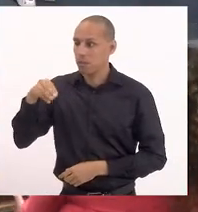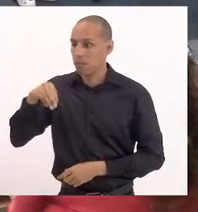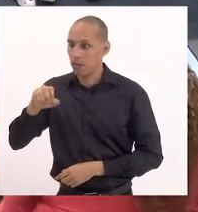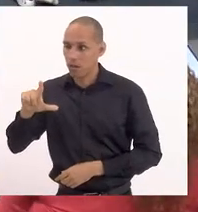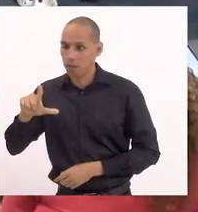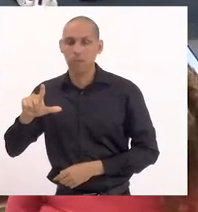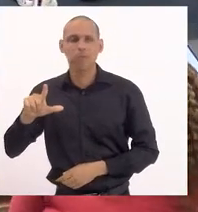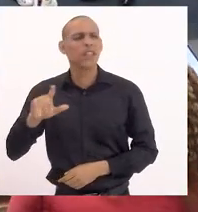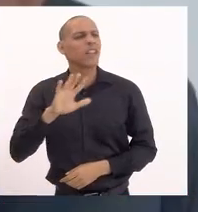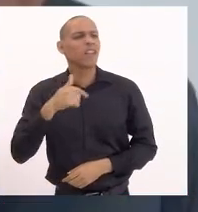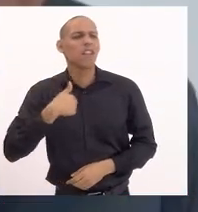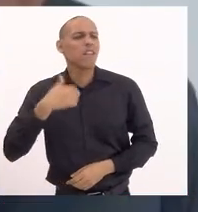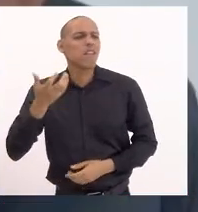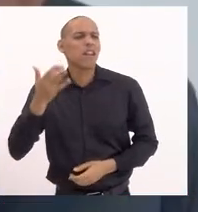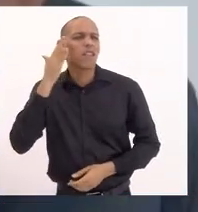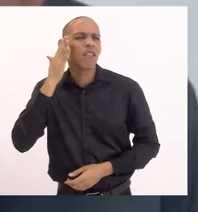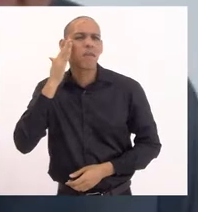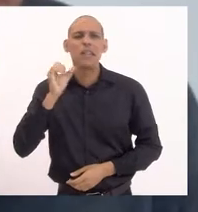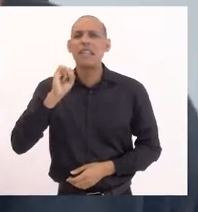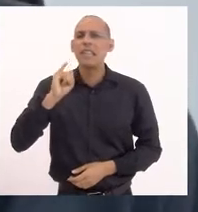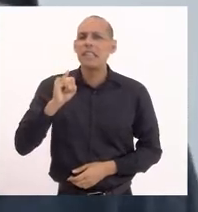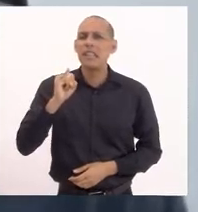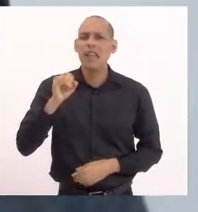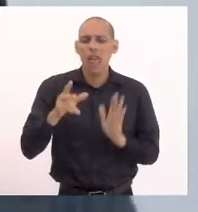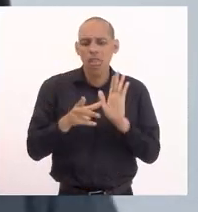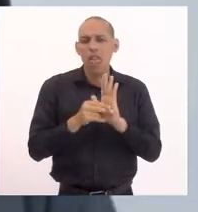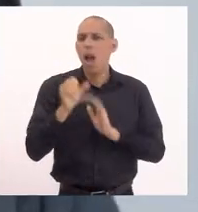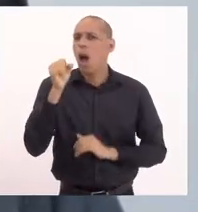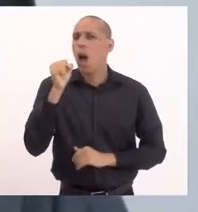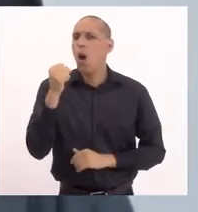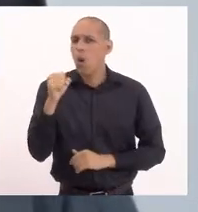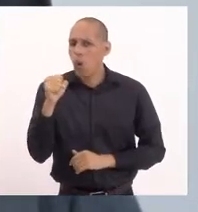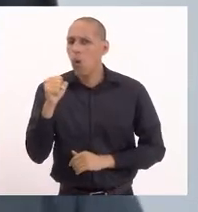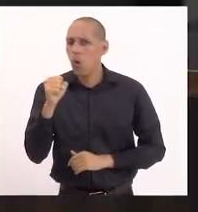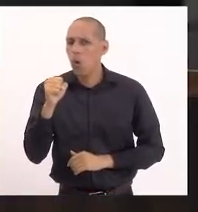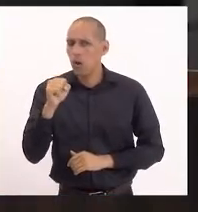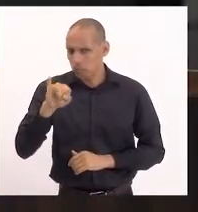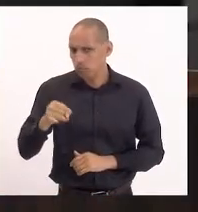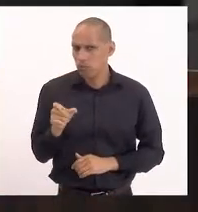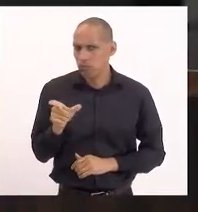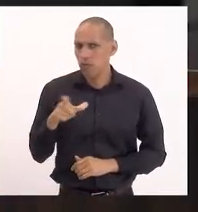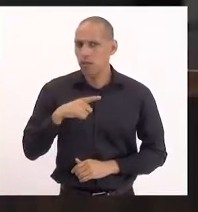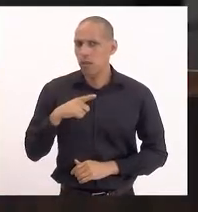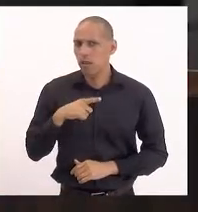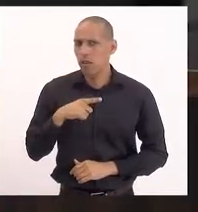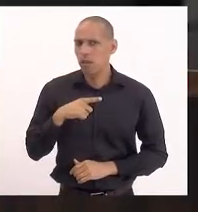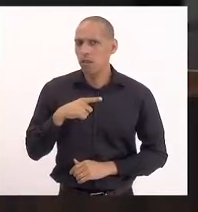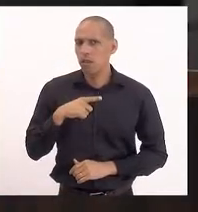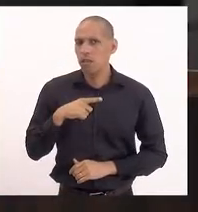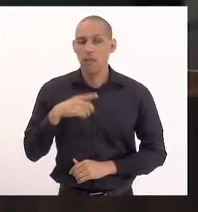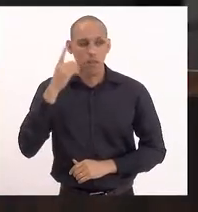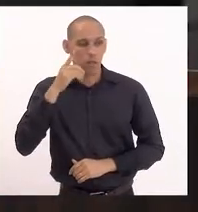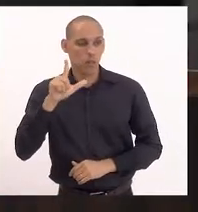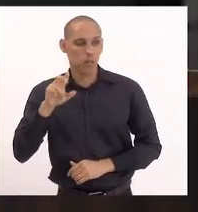Eu queria saber se a emenda 8 foi aproveitada. Deputado Luiz, emenda 8. Deputado Luiz,